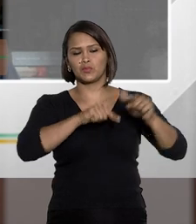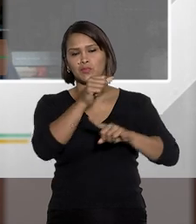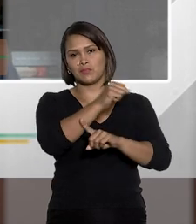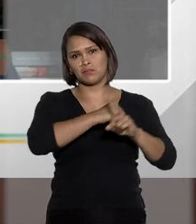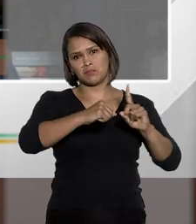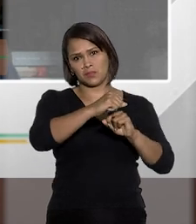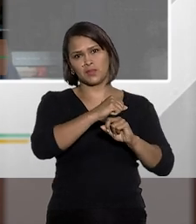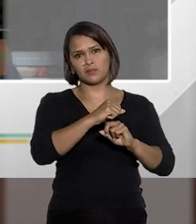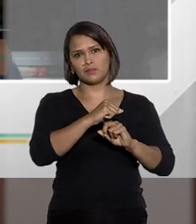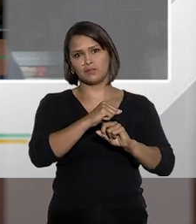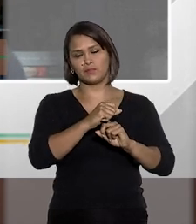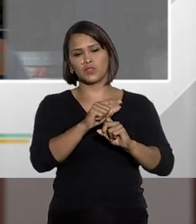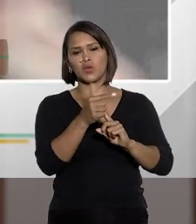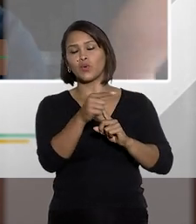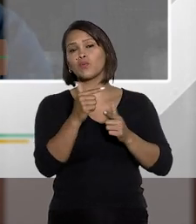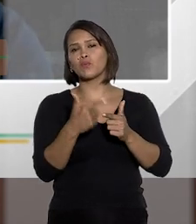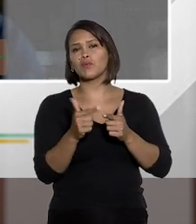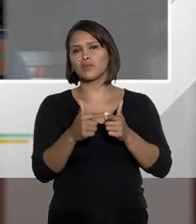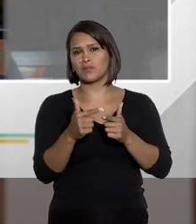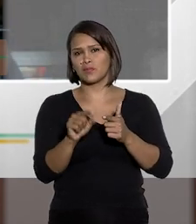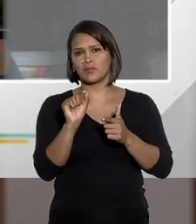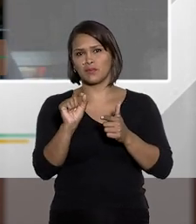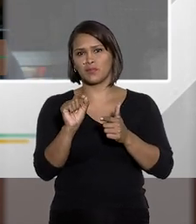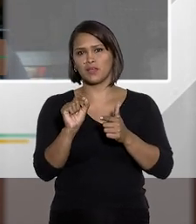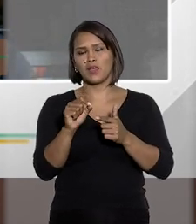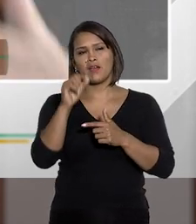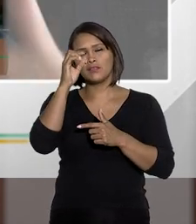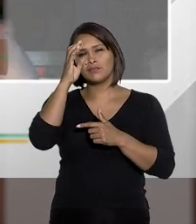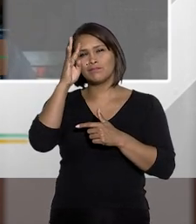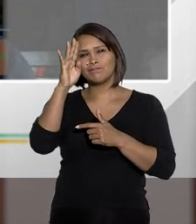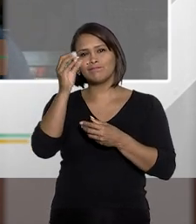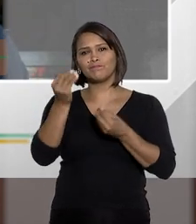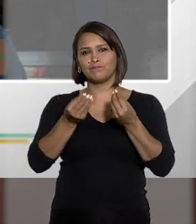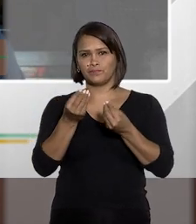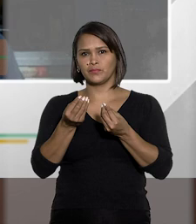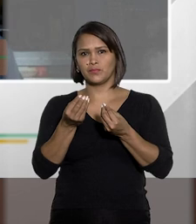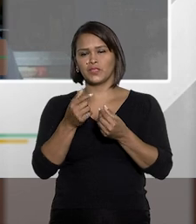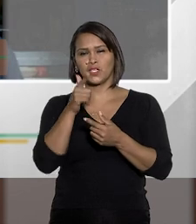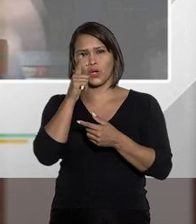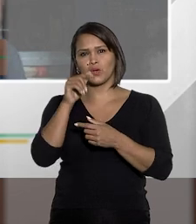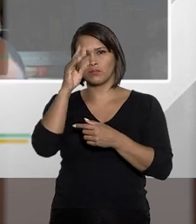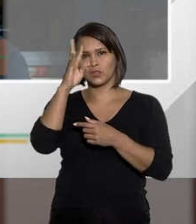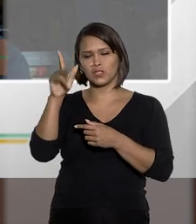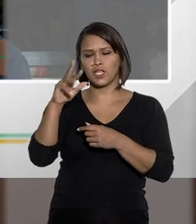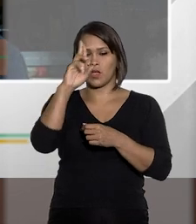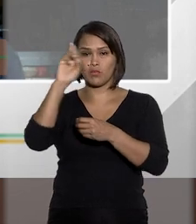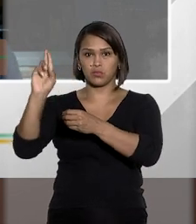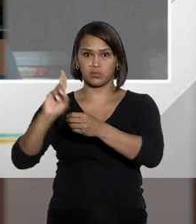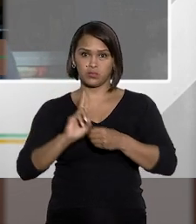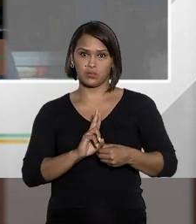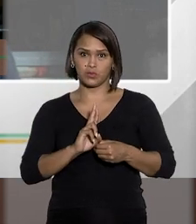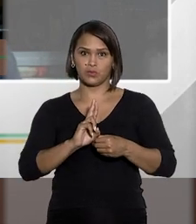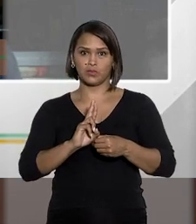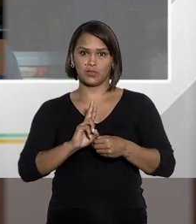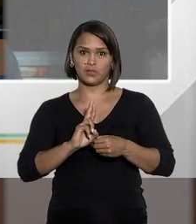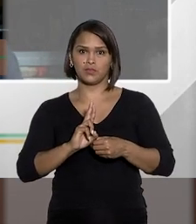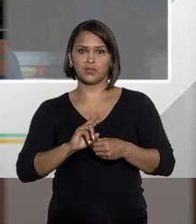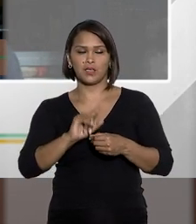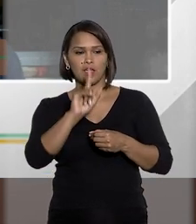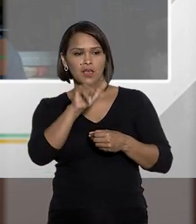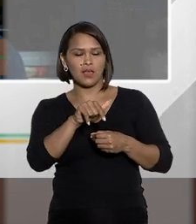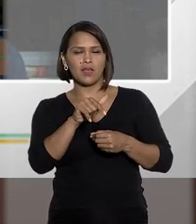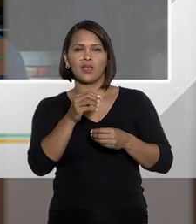prestação de serviço à comunidade. Qual que é o problema? Vamos imaginar que eu tenho um abuso de autoridade